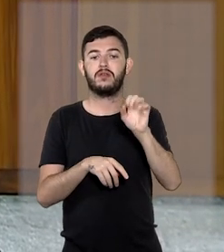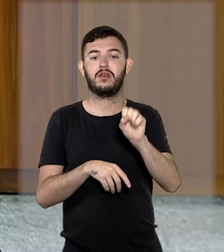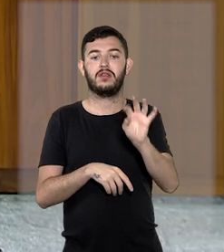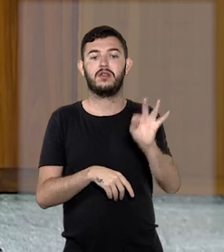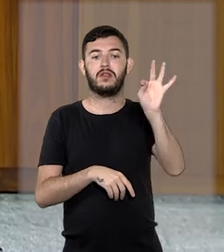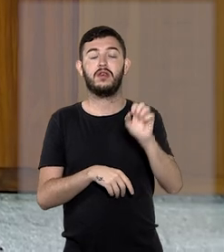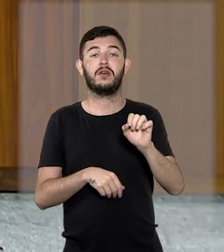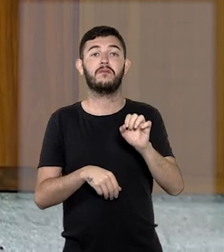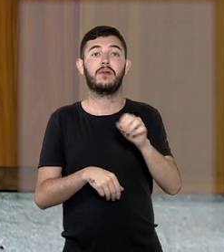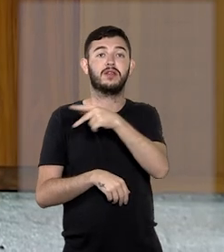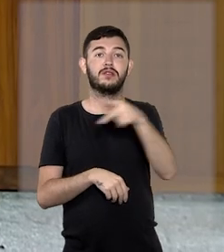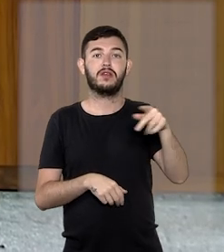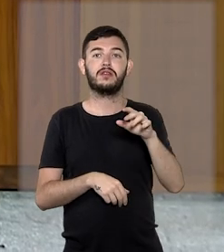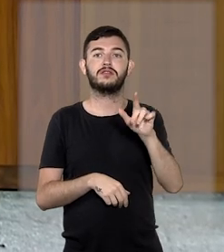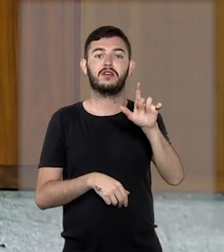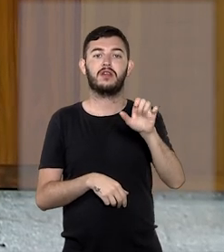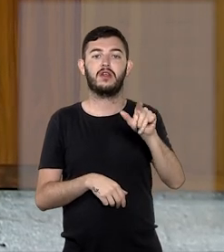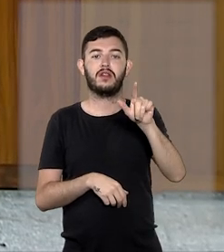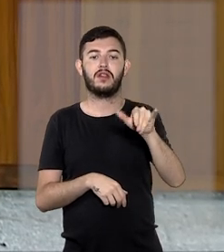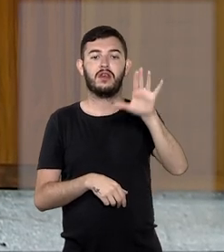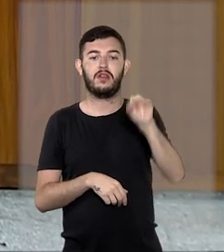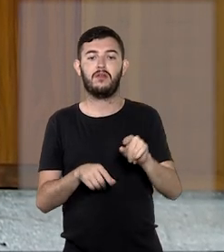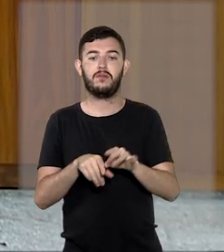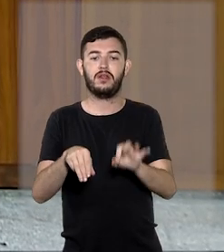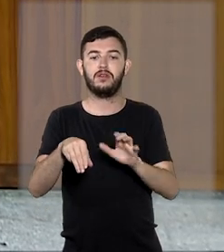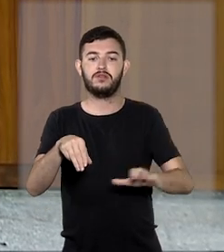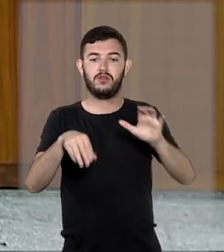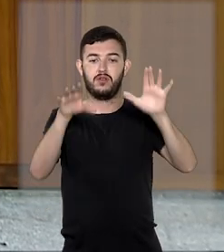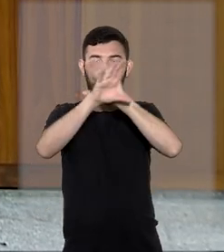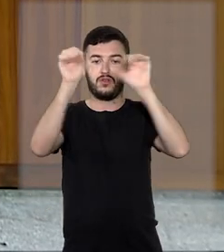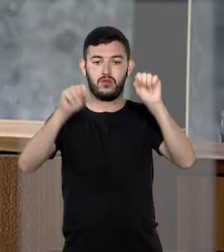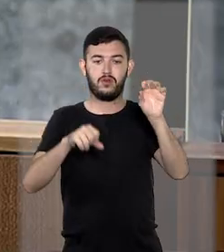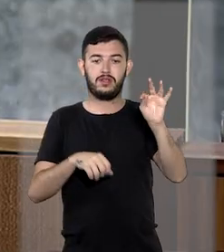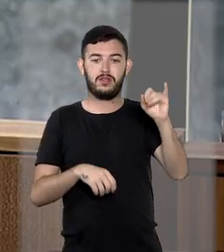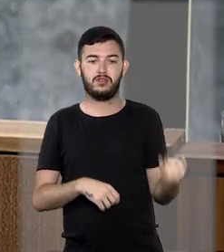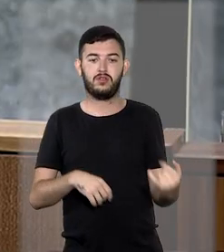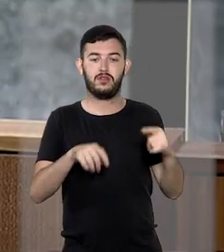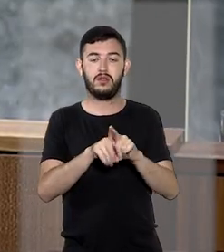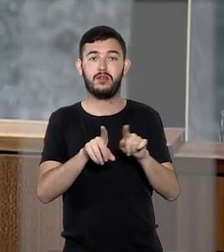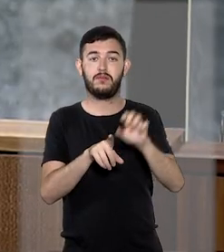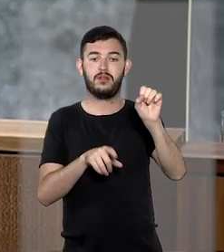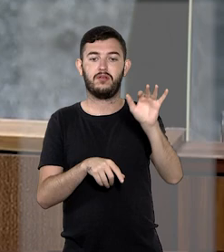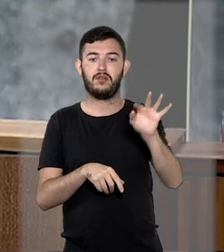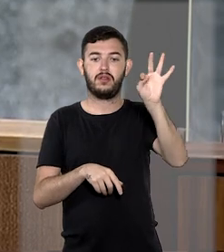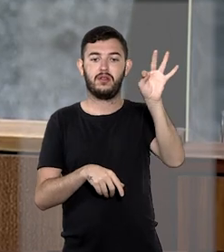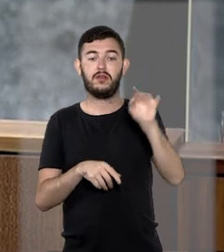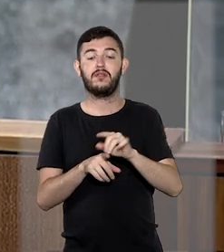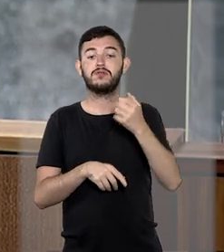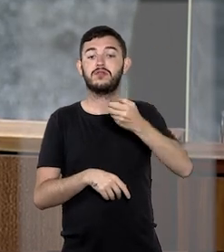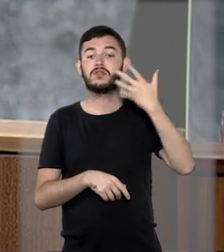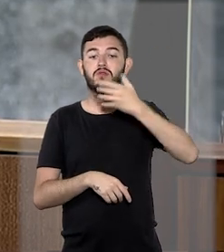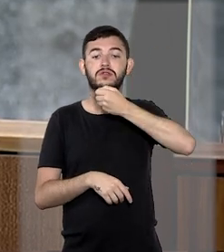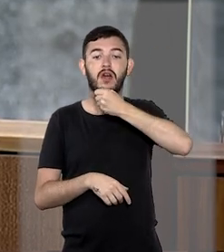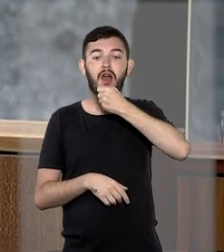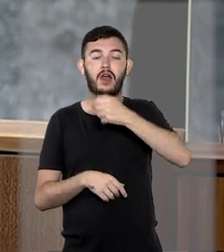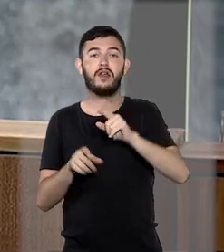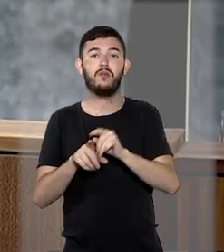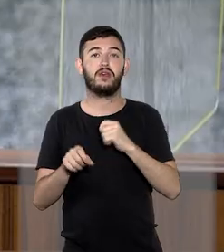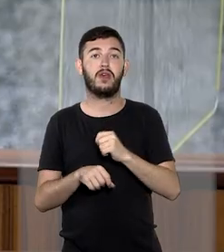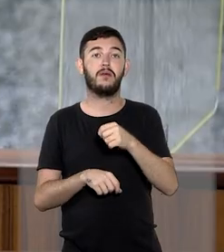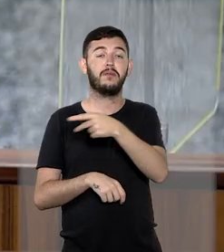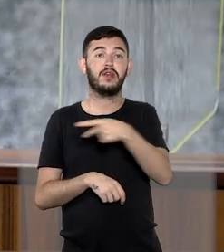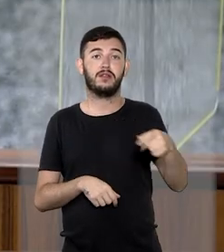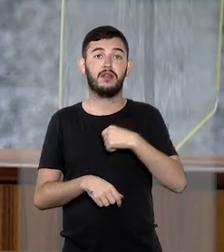ministro Lélio Bentes, além de outros ministros do STJ e do Supremo Tribunal Federal. Discussaram o procurador-geral da República, Augusto